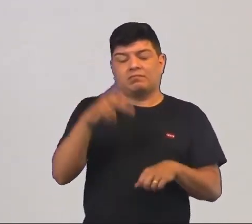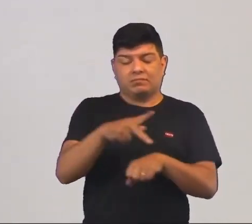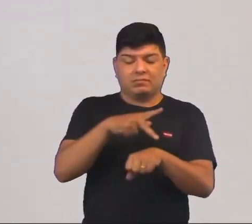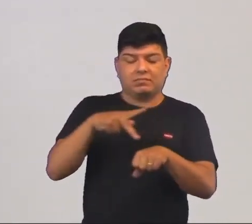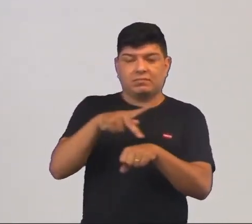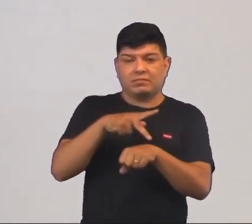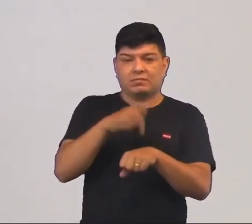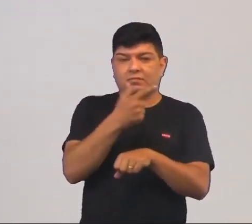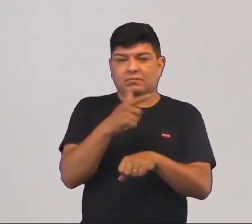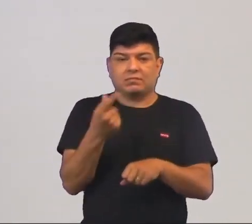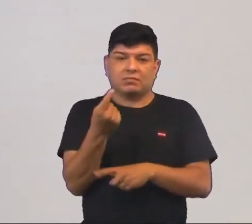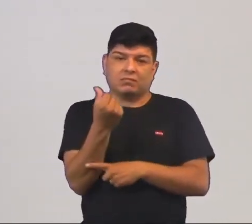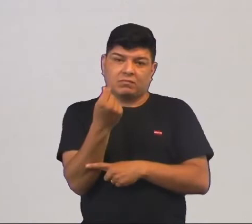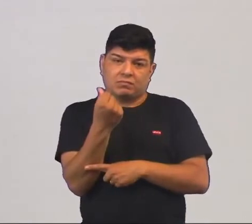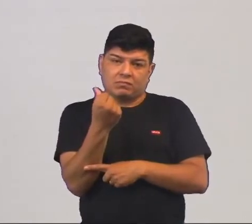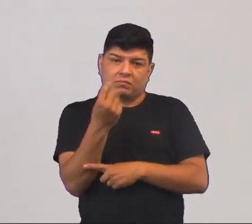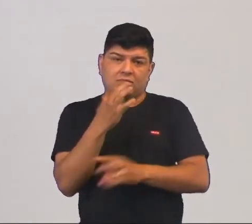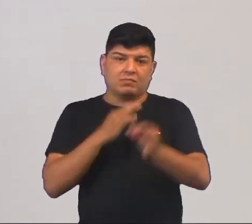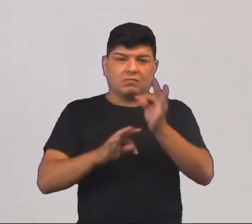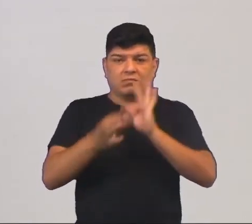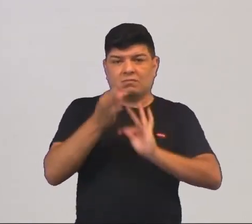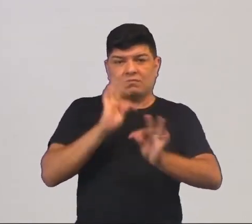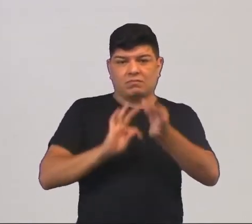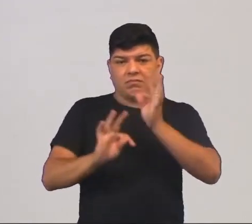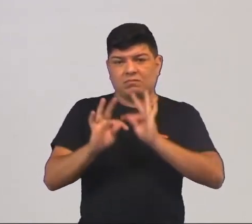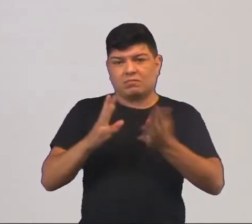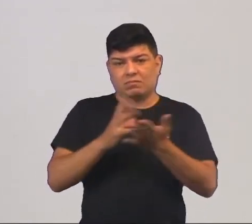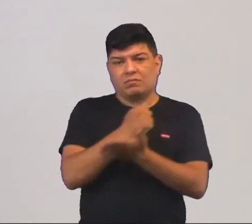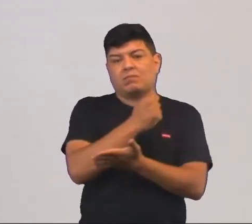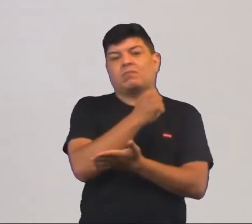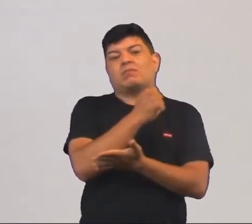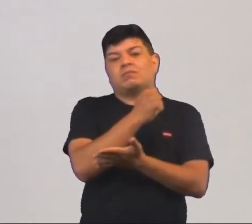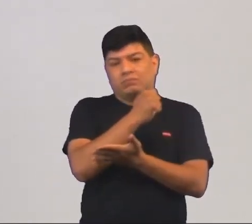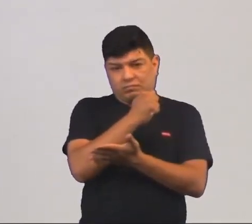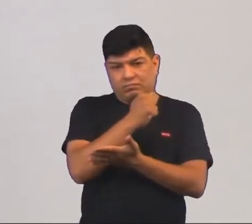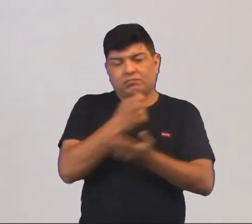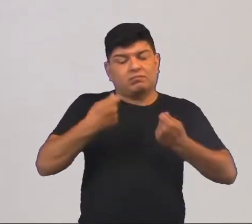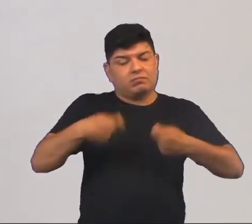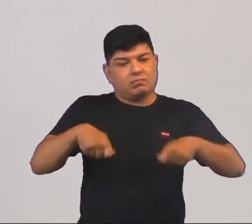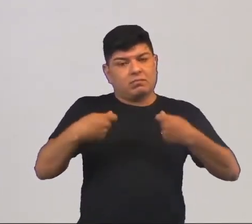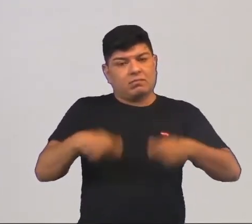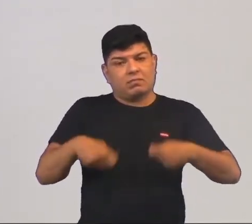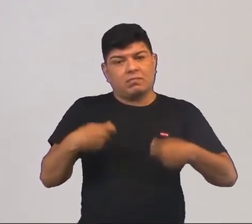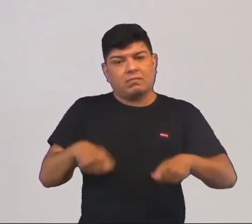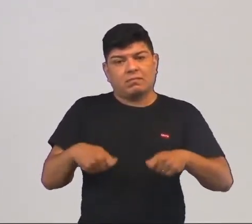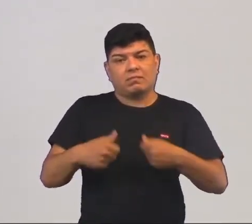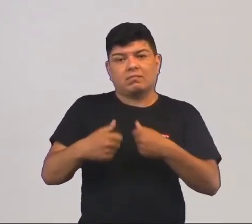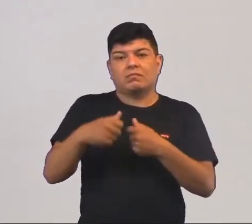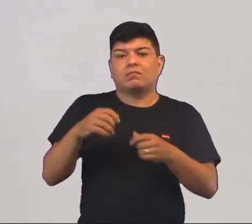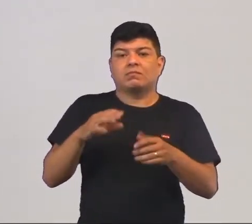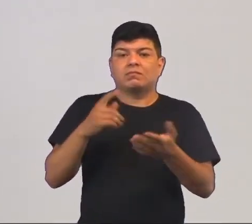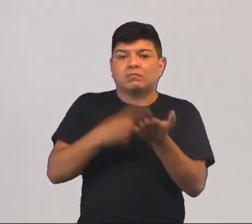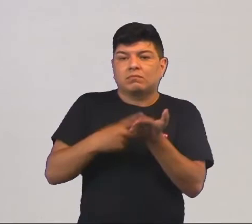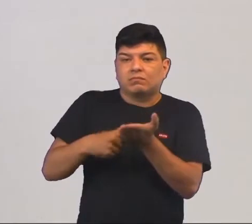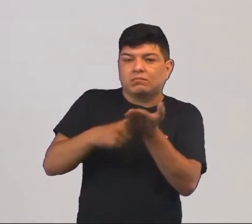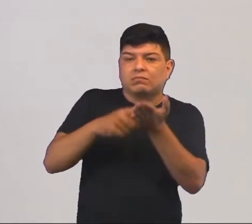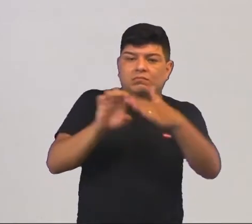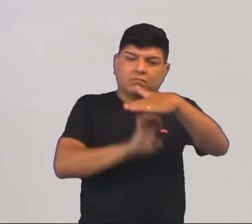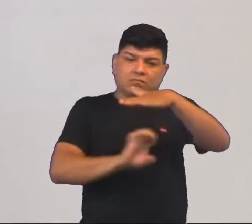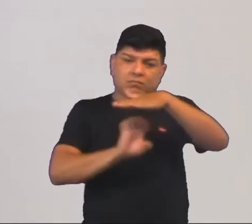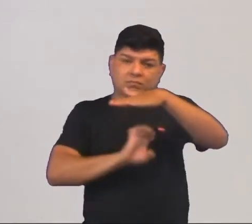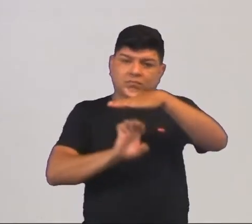países. Não tem dinheiro, não tem tecnologia para poder fazer essa extração e dependem de fazer parcerias com grandes